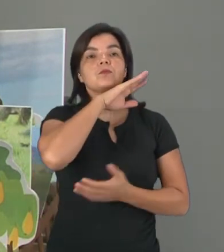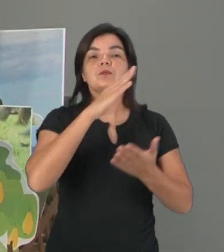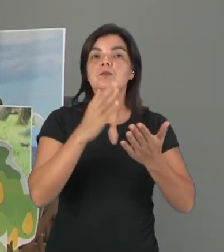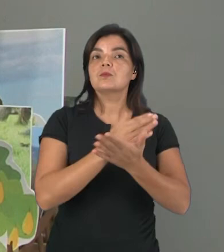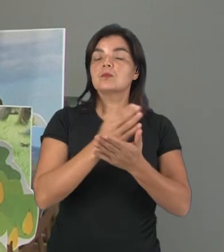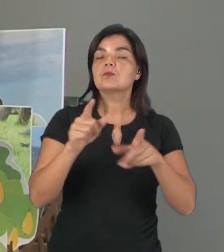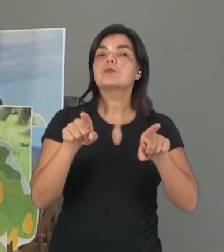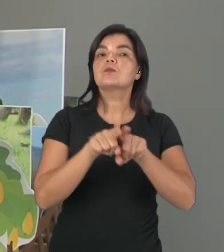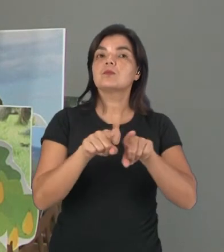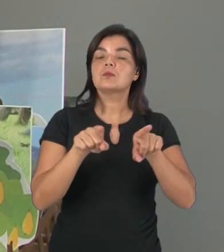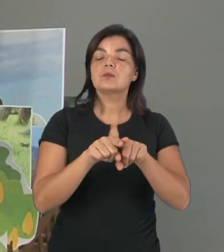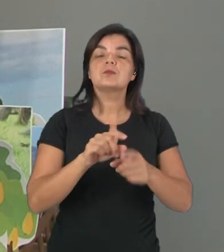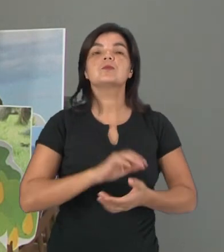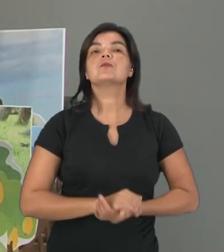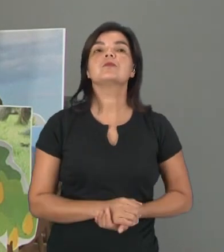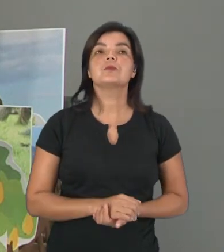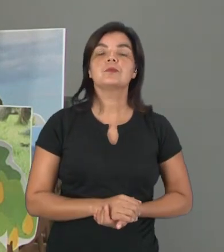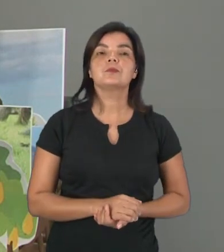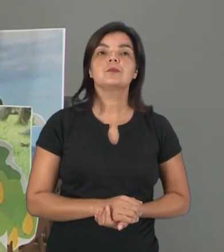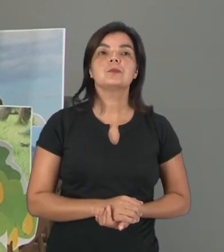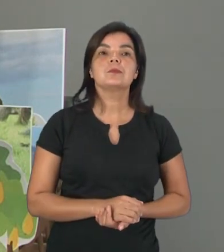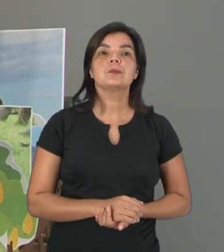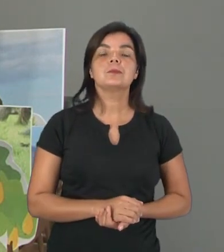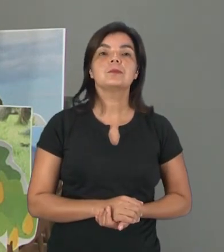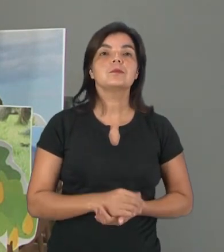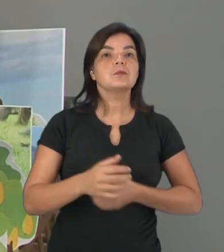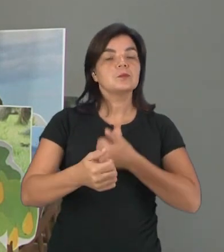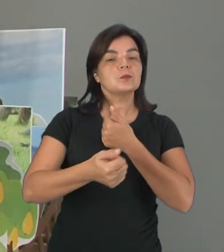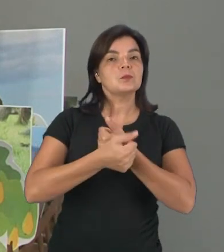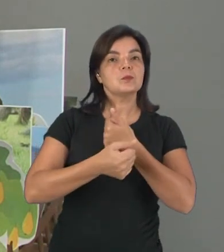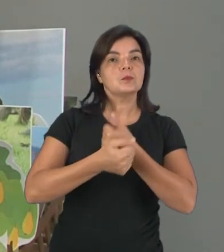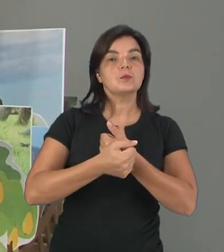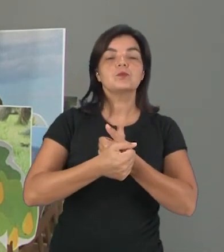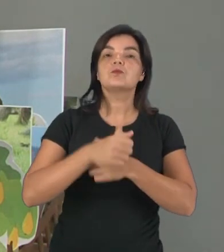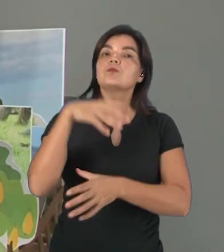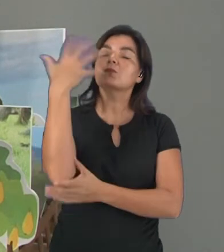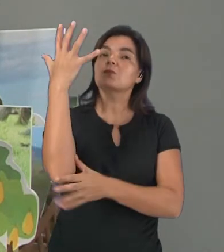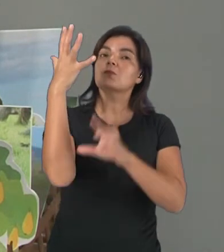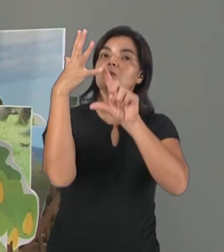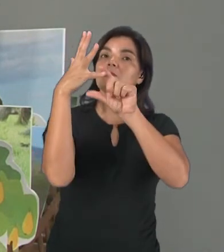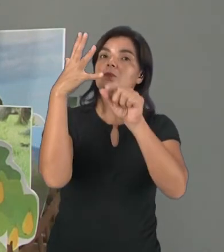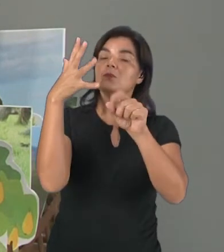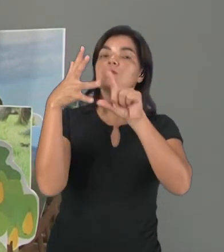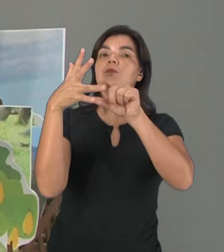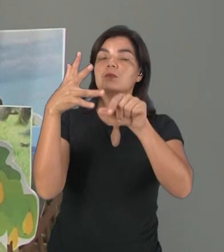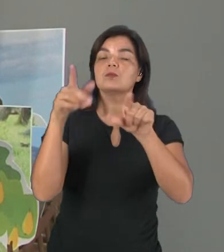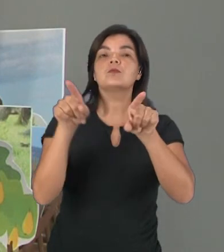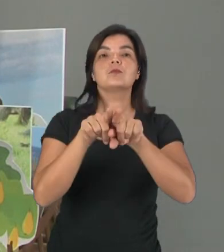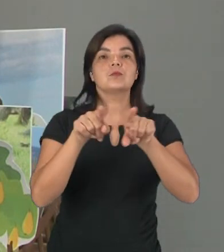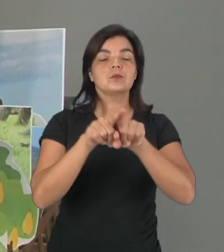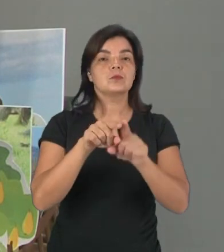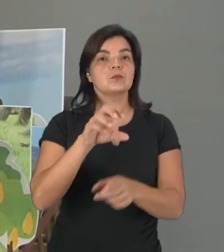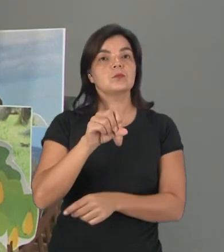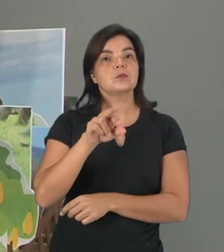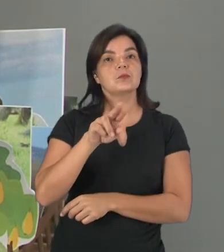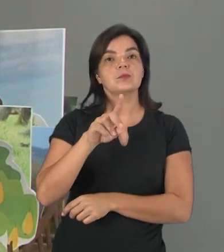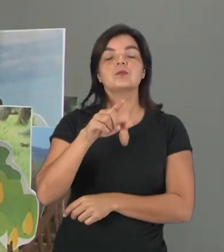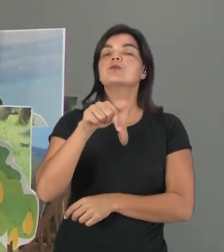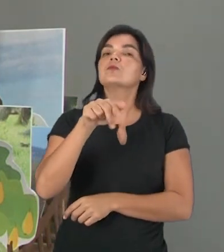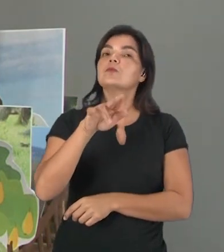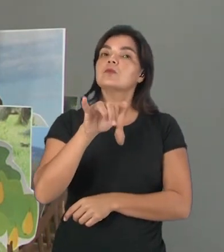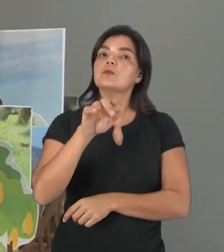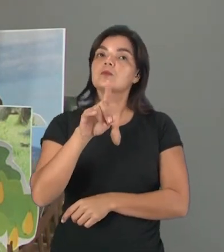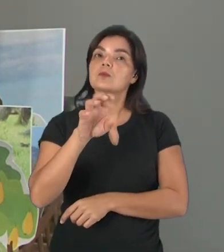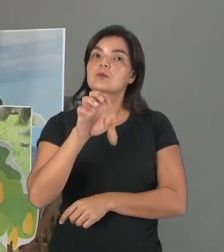alguns insetos, eles vêm próximo aos galhos, de onde tem as orquídeas, que geralmente ficam